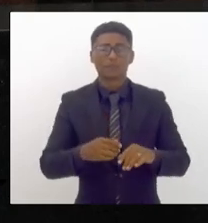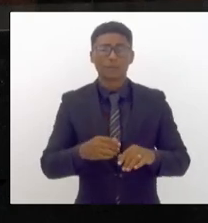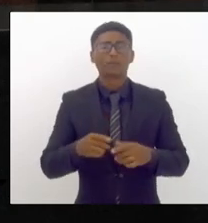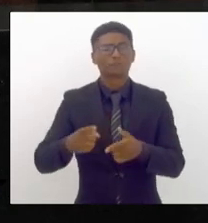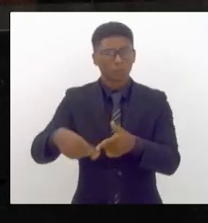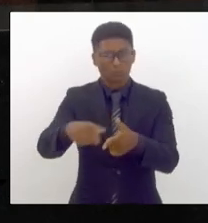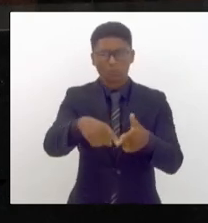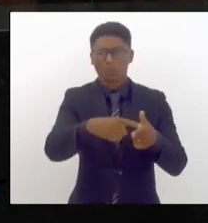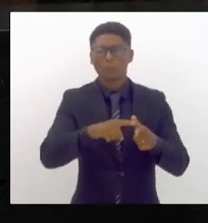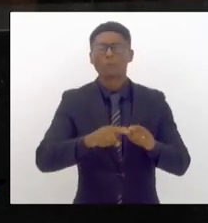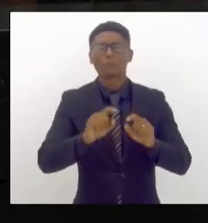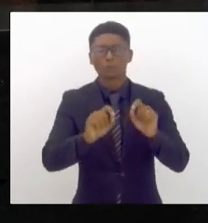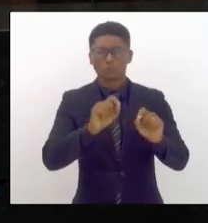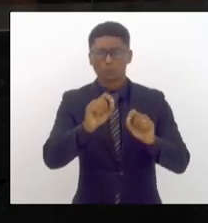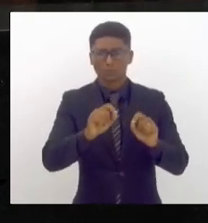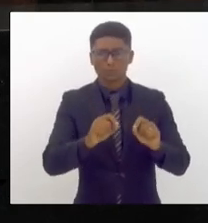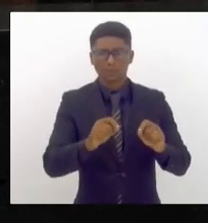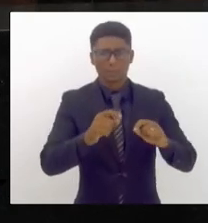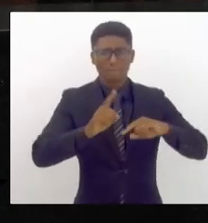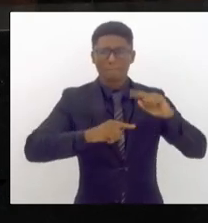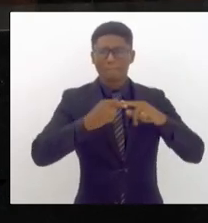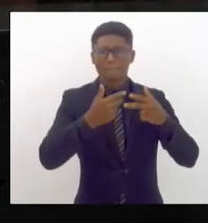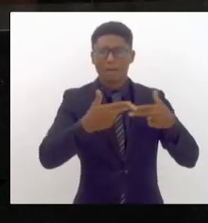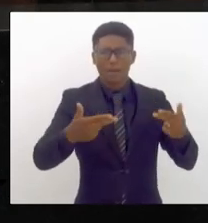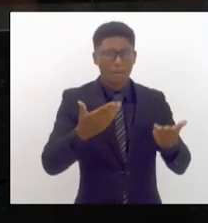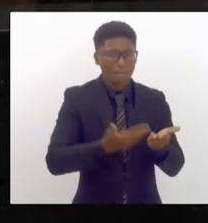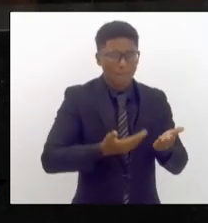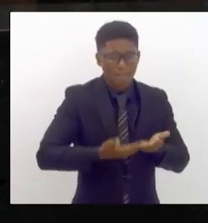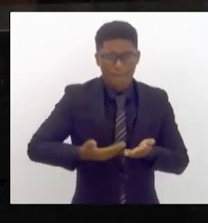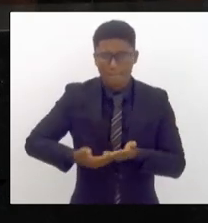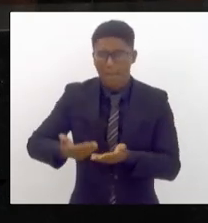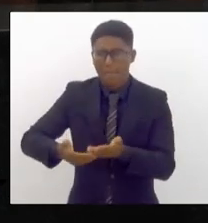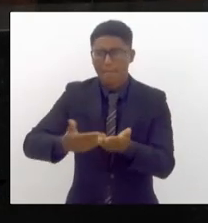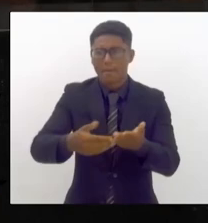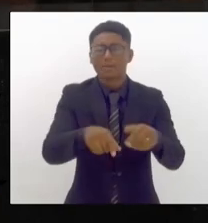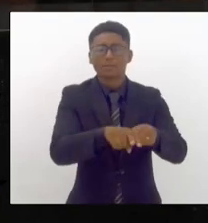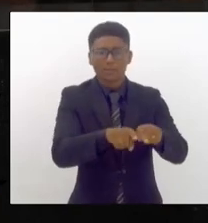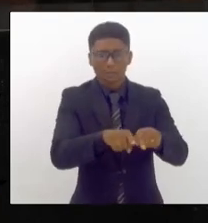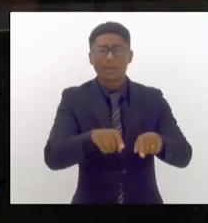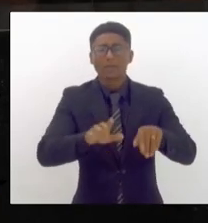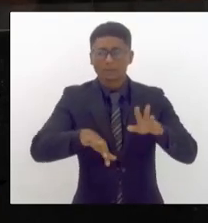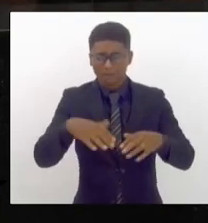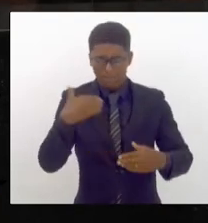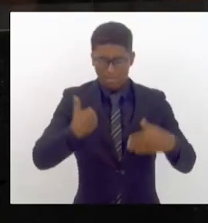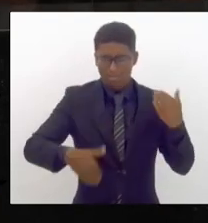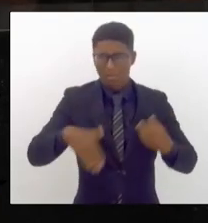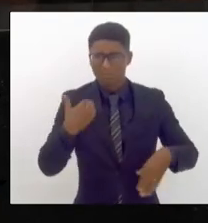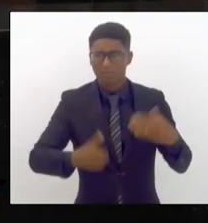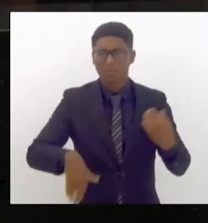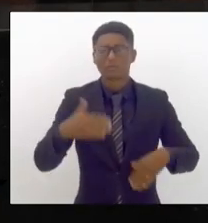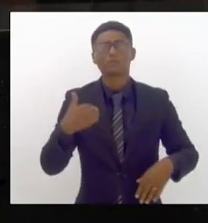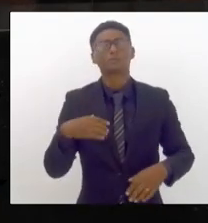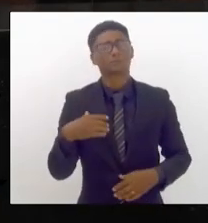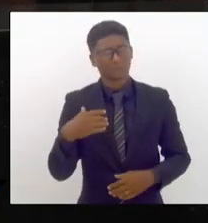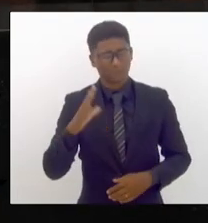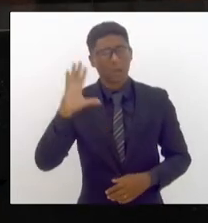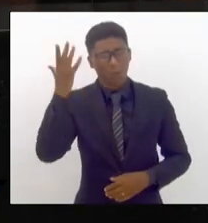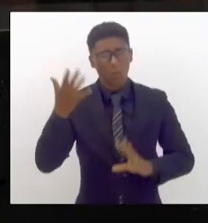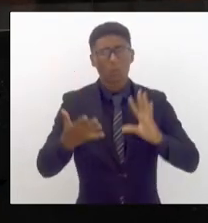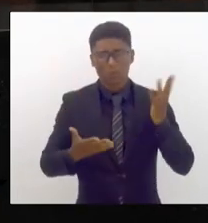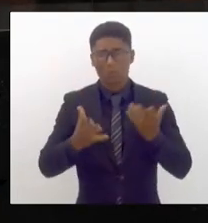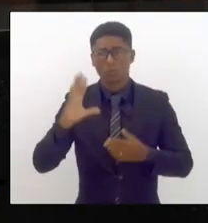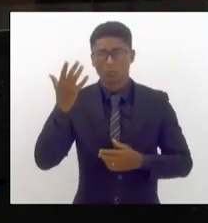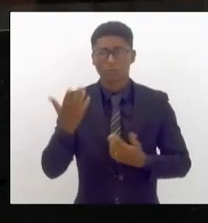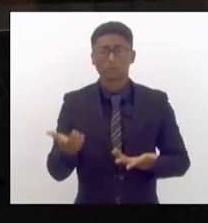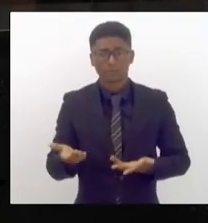materiais mas também problemas de ordem física precisamos também ter um